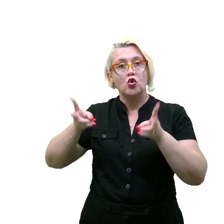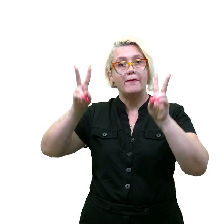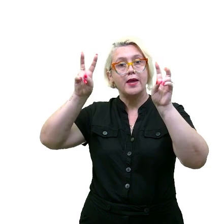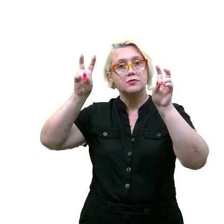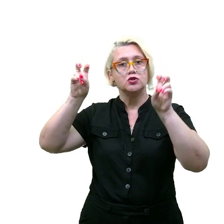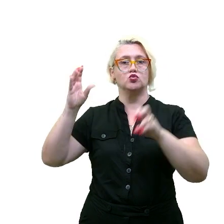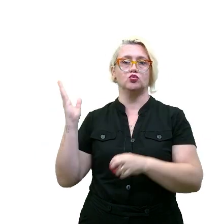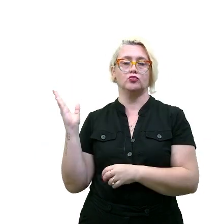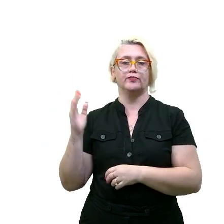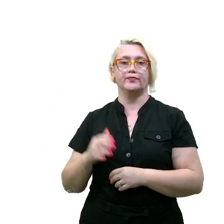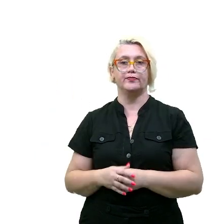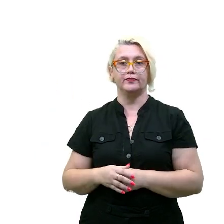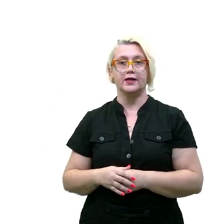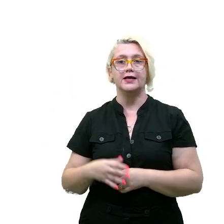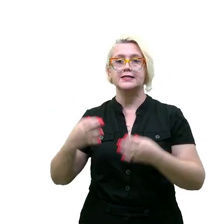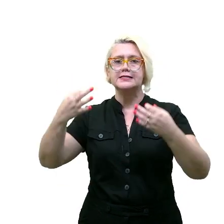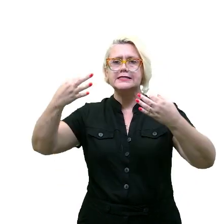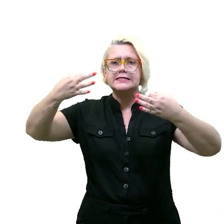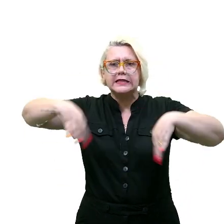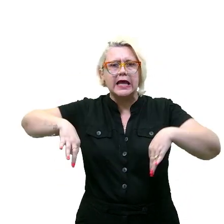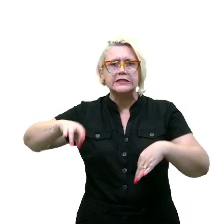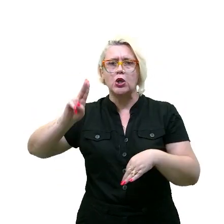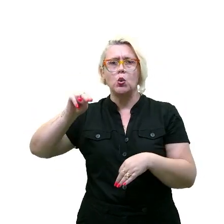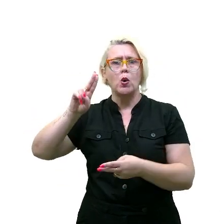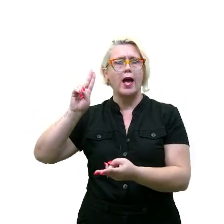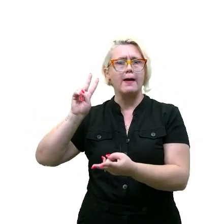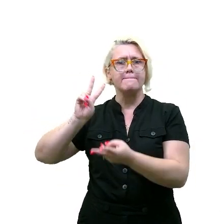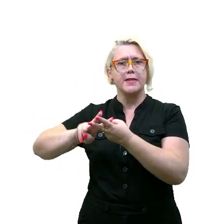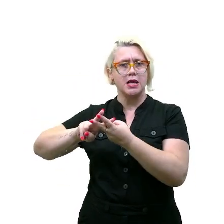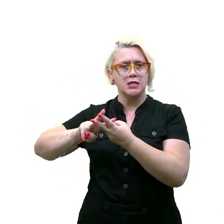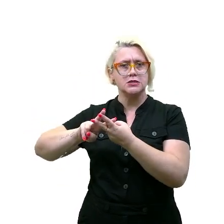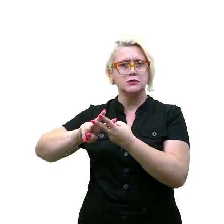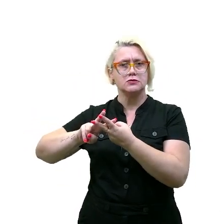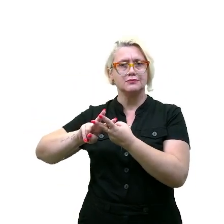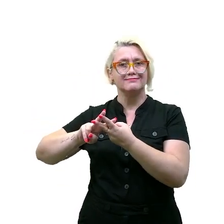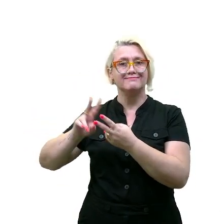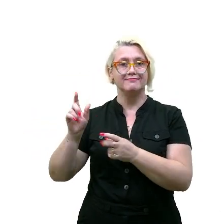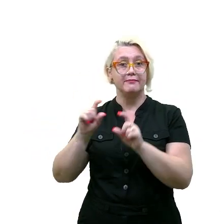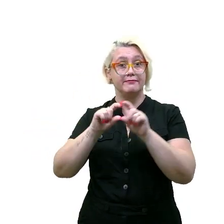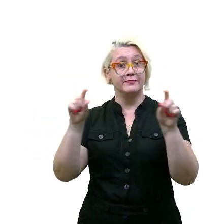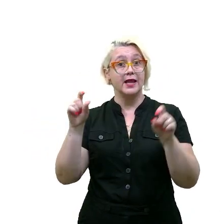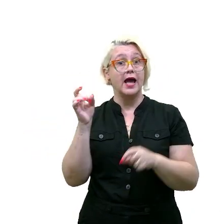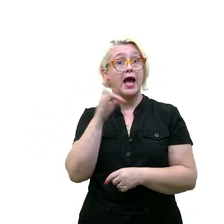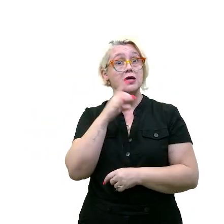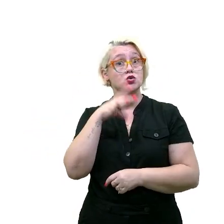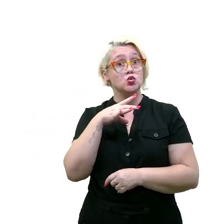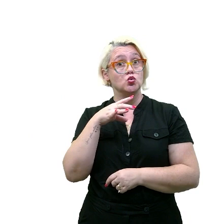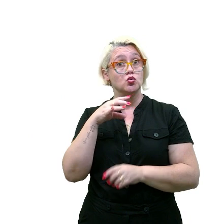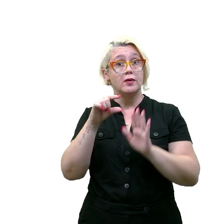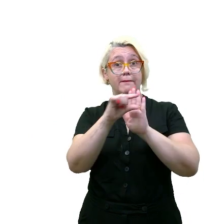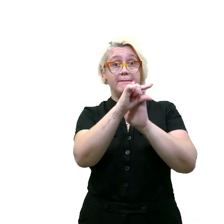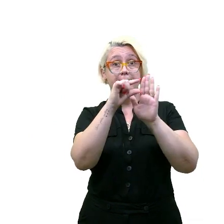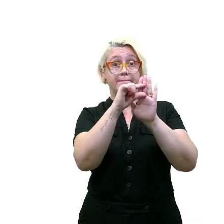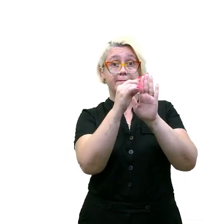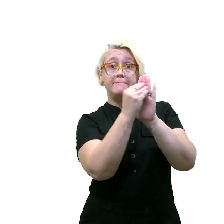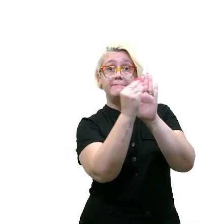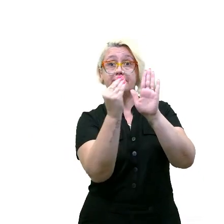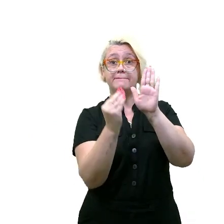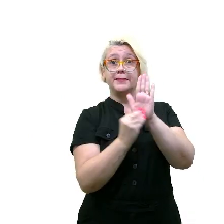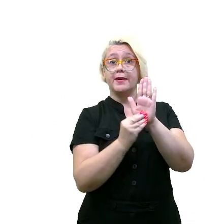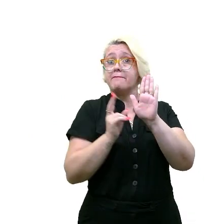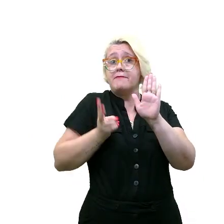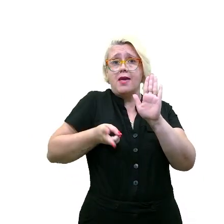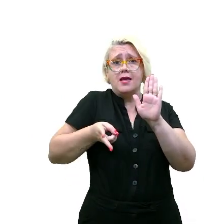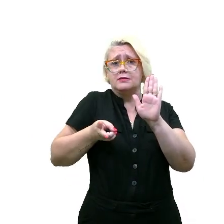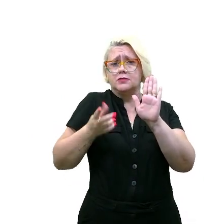nesse contexto, a certeza da impunidade, olha, você trouxe isso lá do primeiro parágrafo, você usa as mesmas palavras,